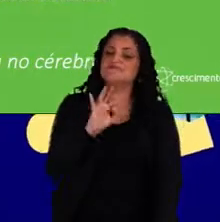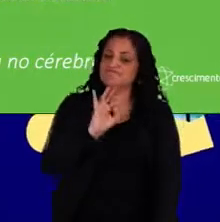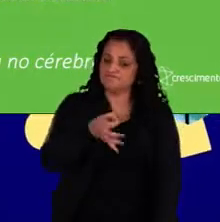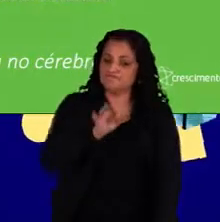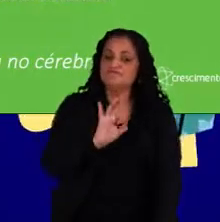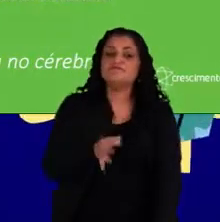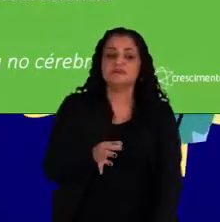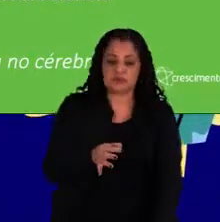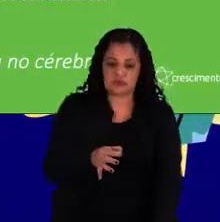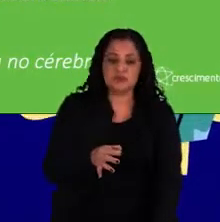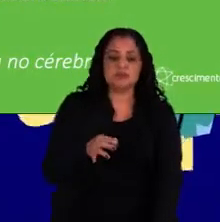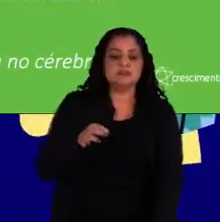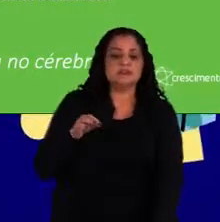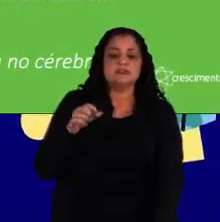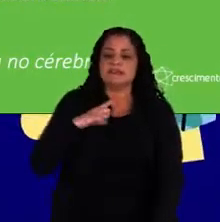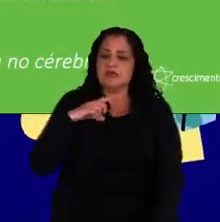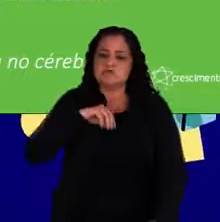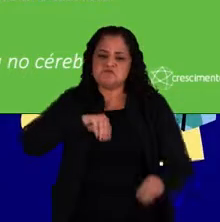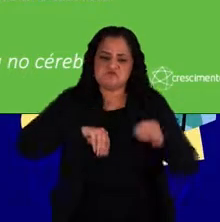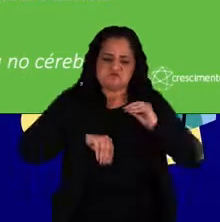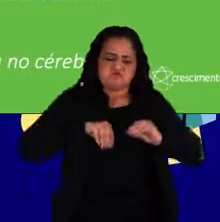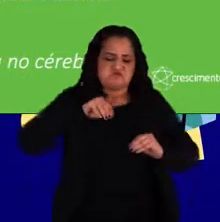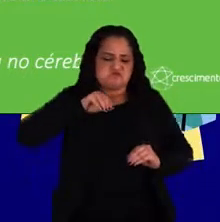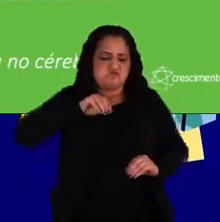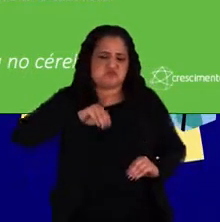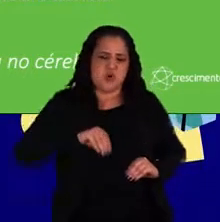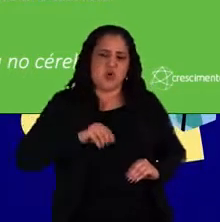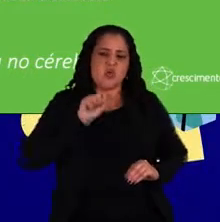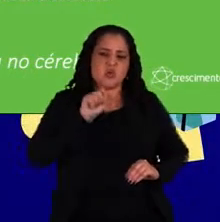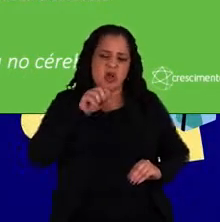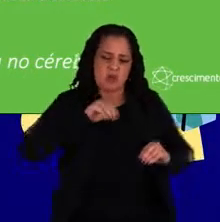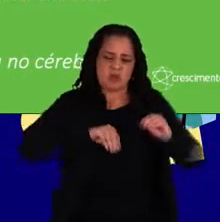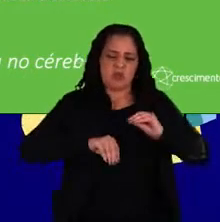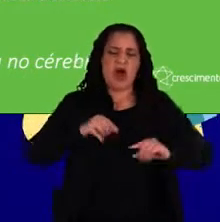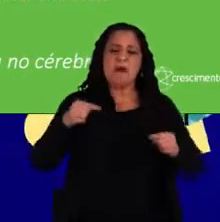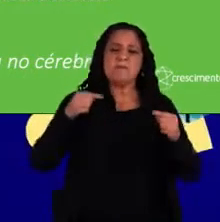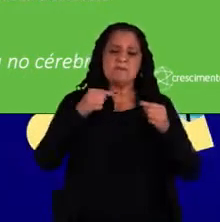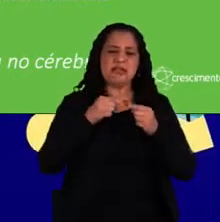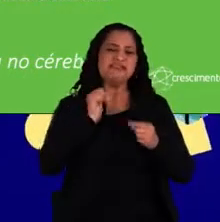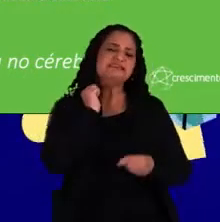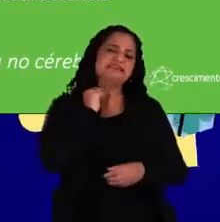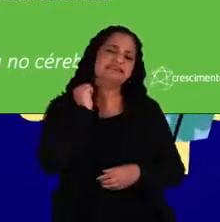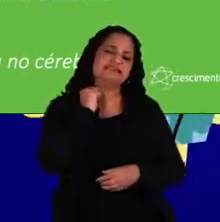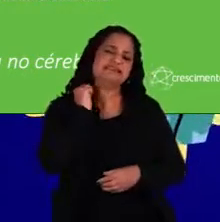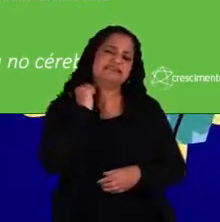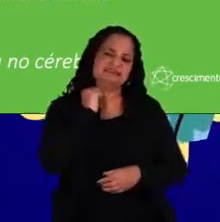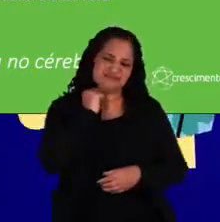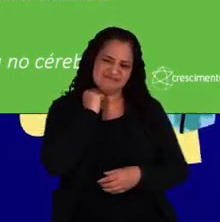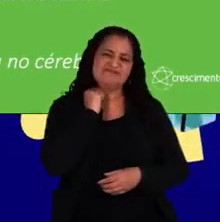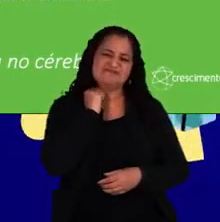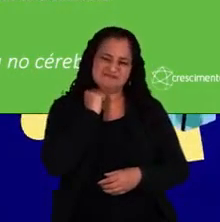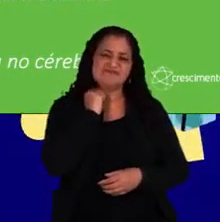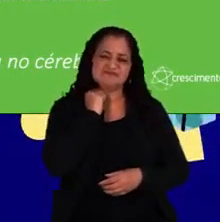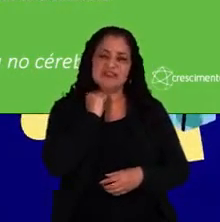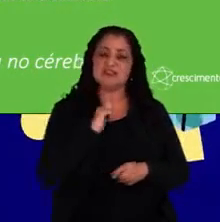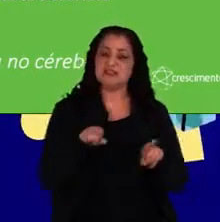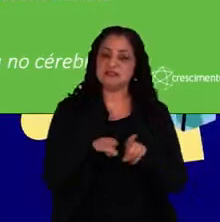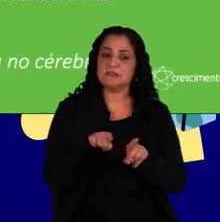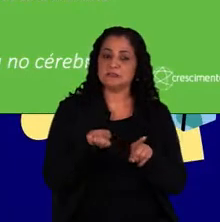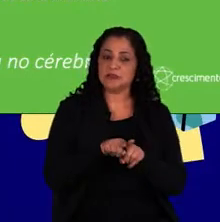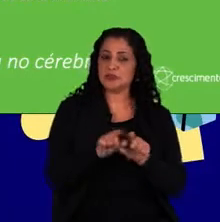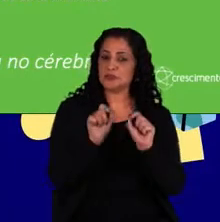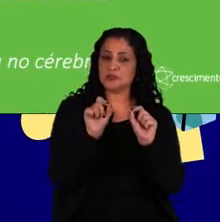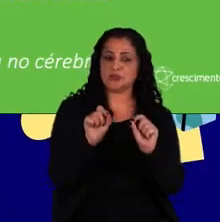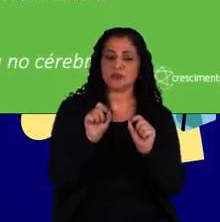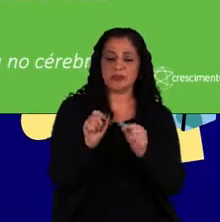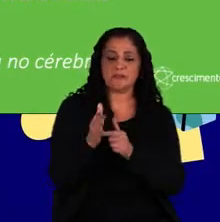vão sim ter uma liberação maior de cortisol, um hormônio diretamente relacionado ao estresse e que